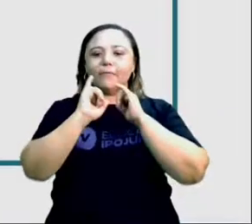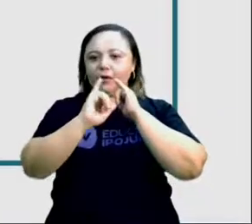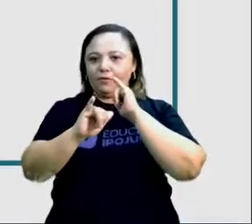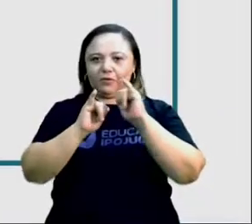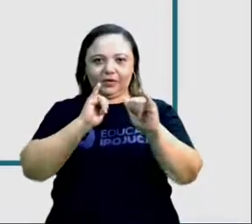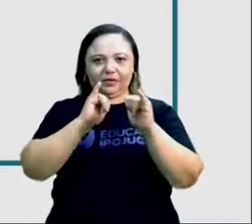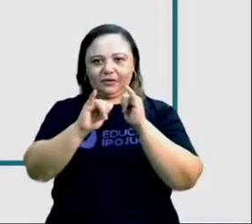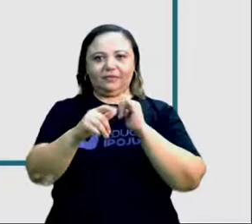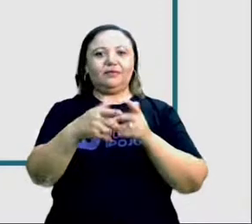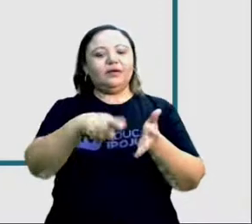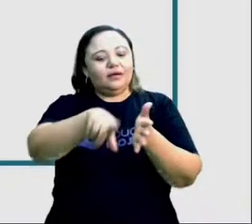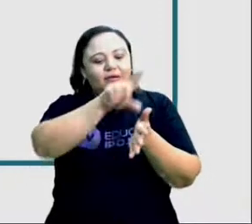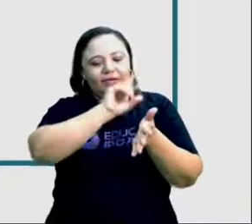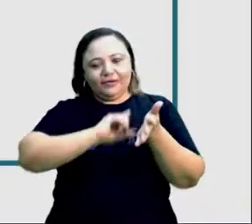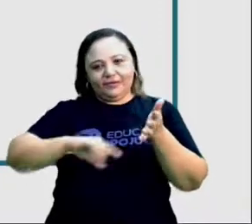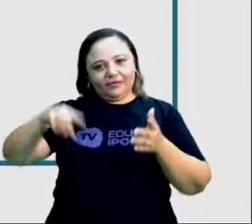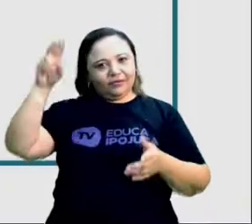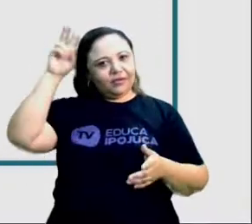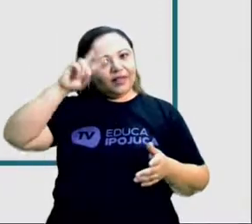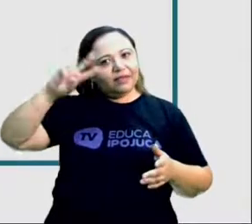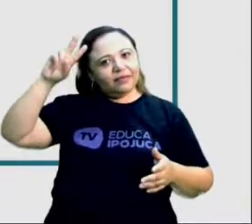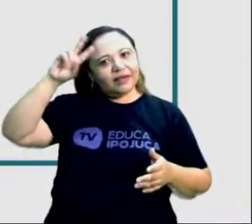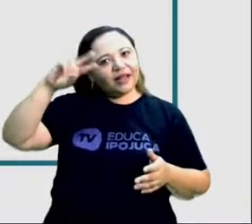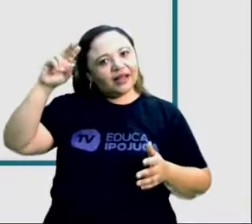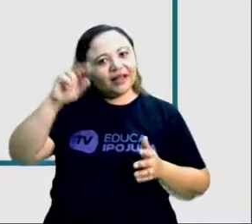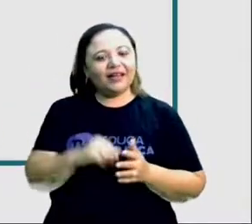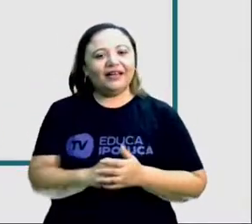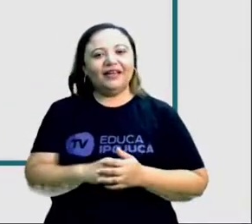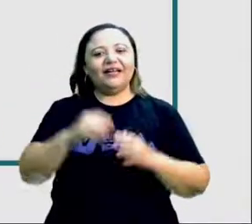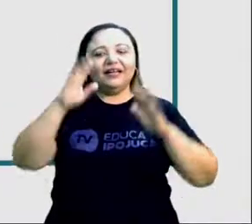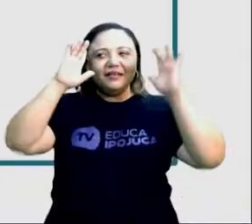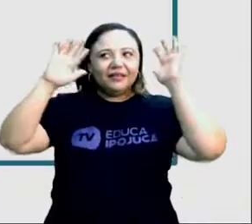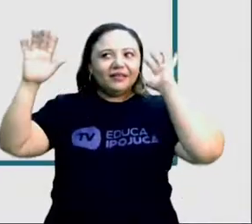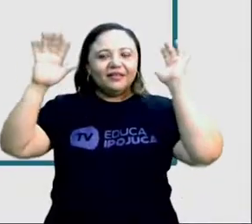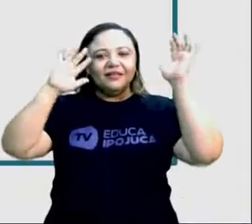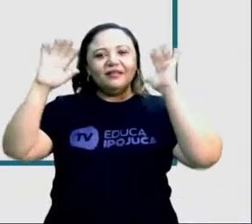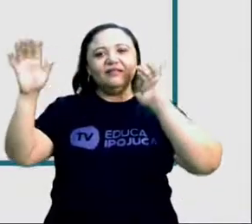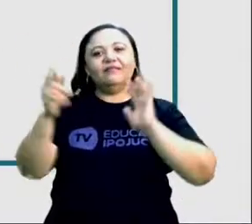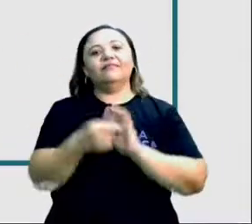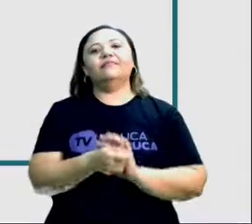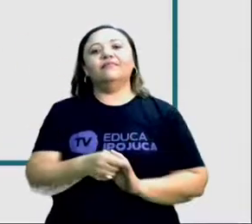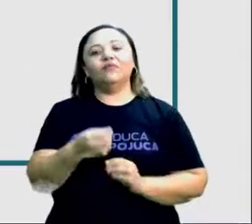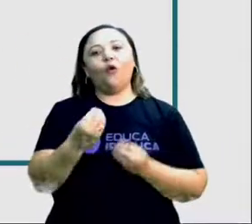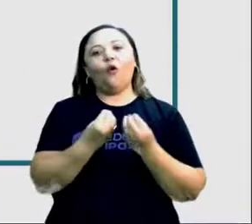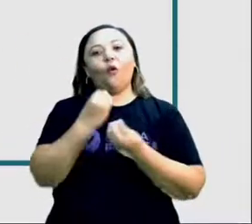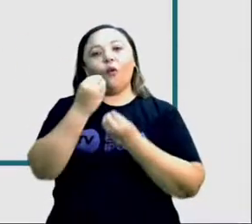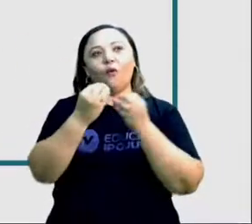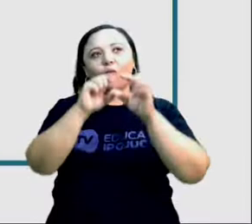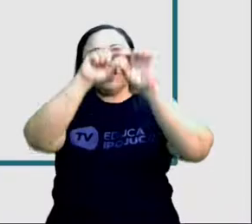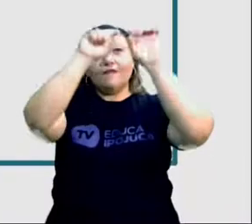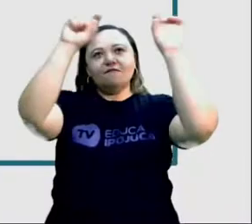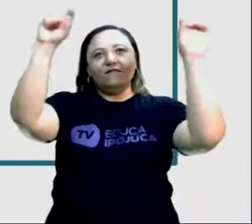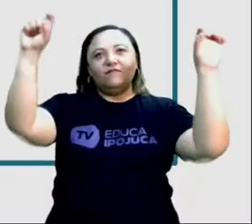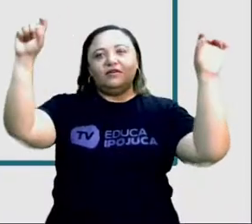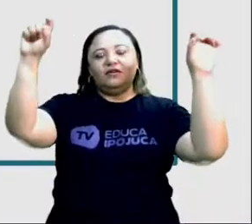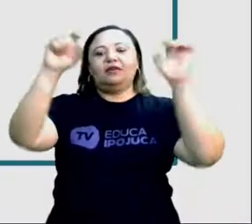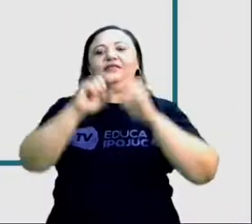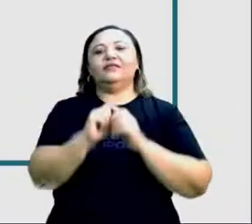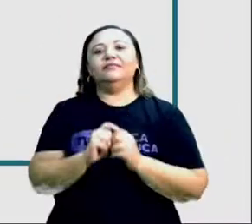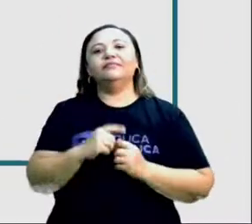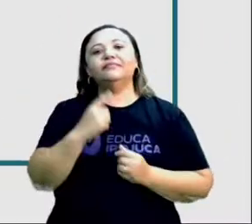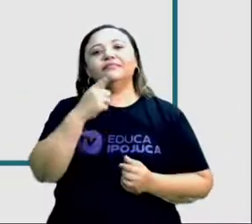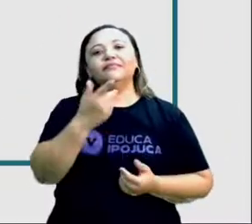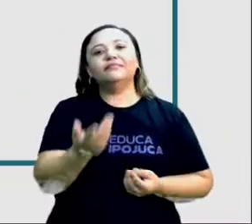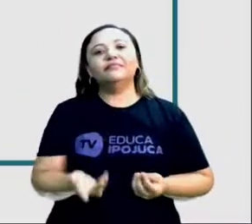Mas antes disso, como sempre, vamos refletir aqui com uma frase de Augusto Cury.